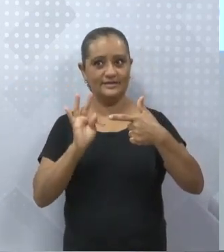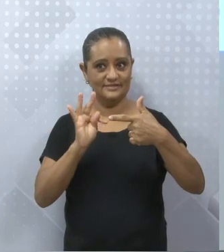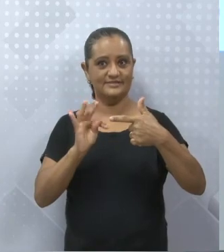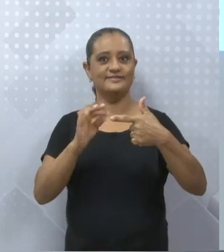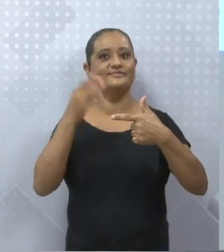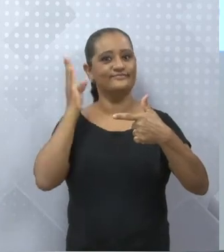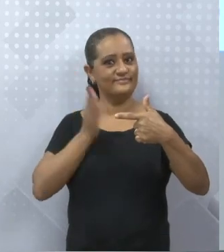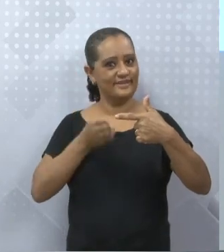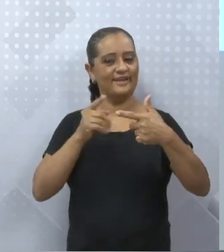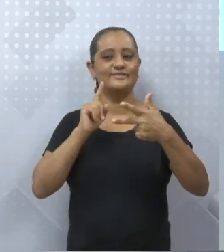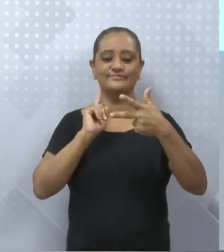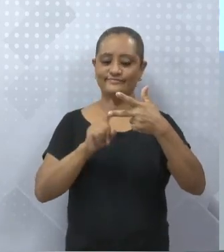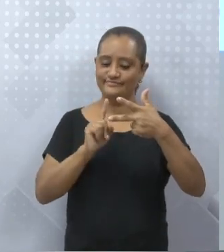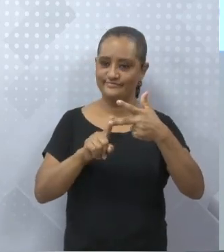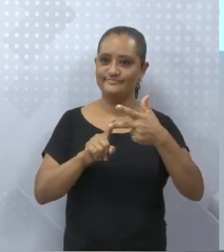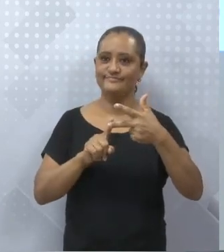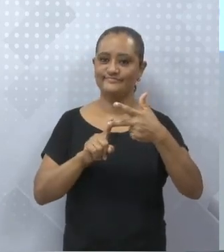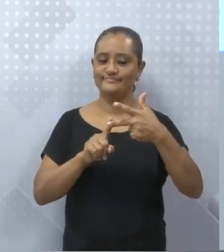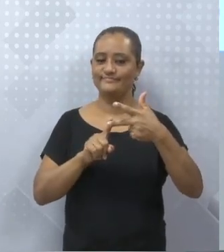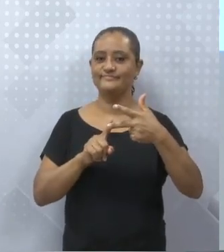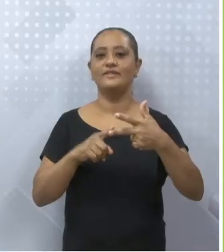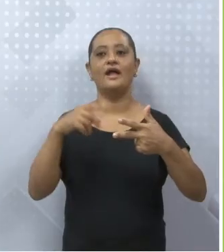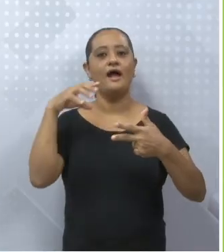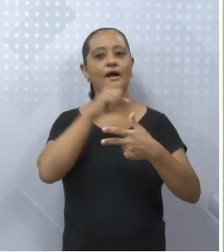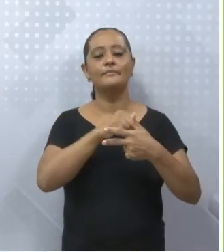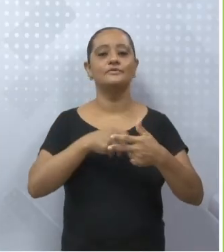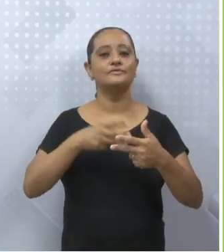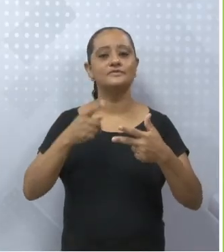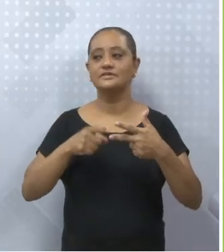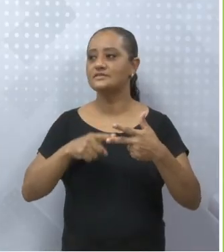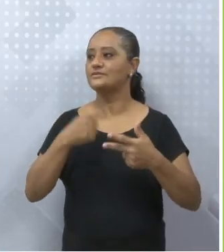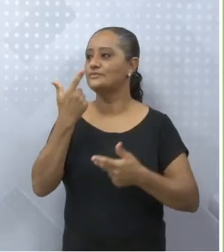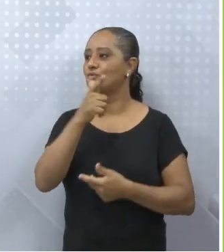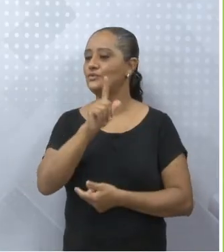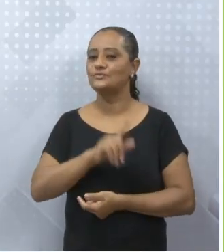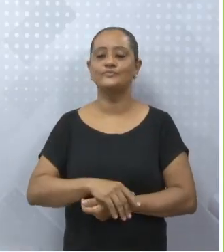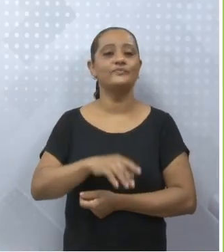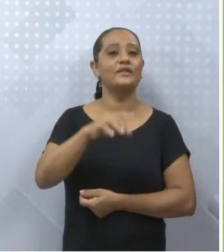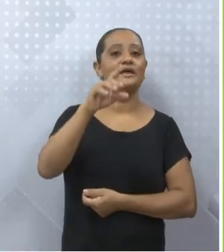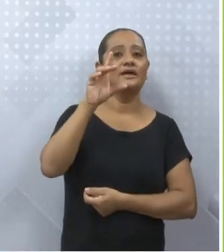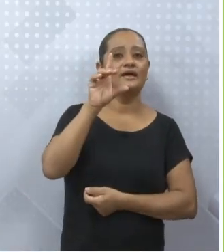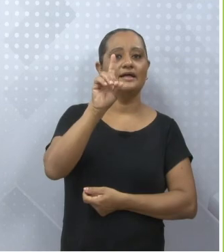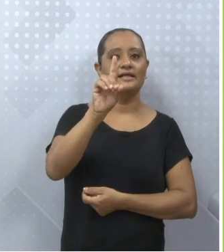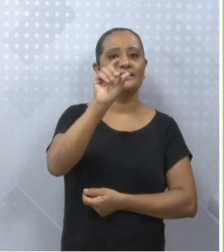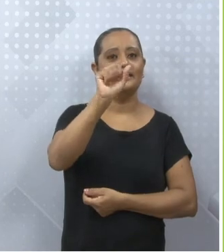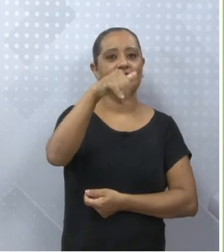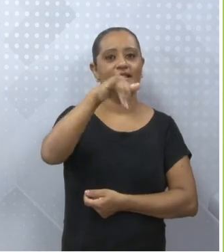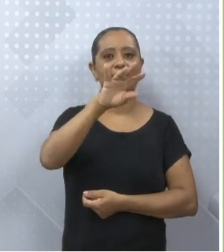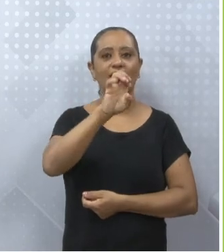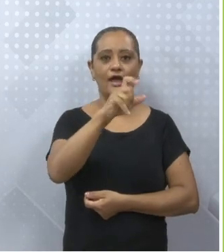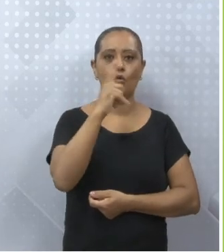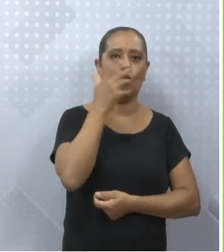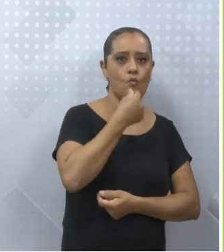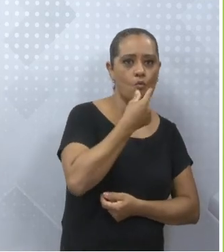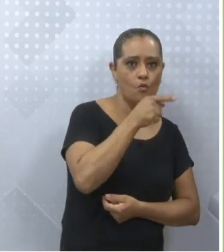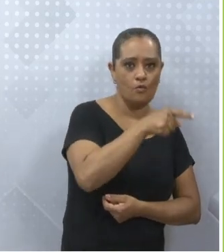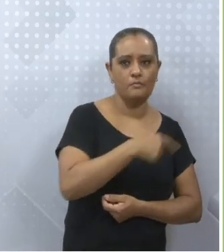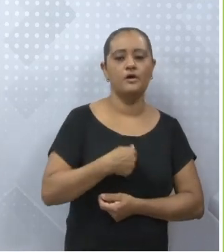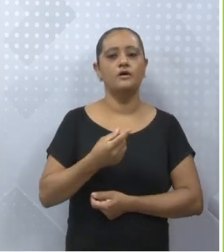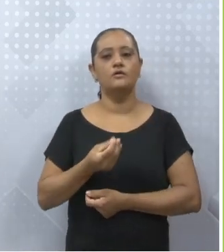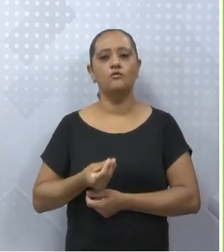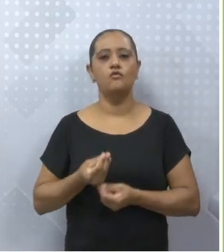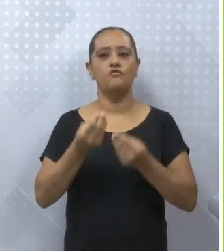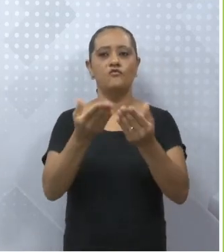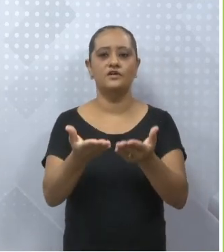verbo transitivo indireto. Logo, Daniel oferecia. E se eu dissesse Daniel oferecia? Oferecia